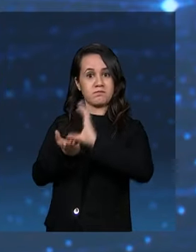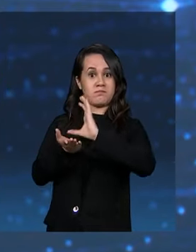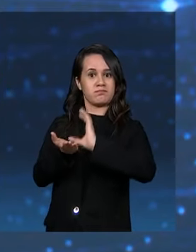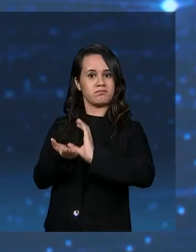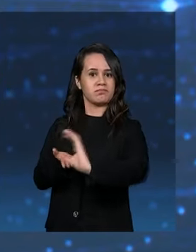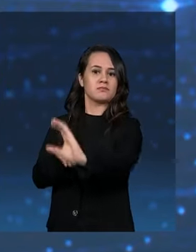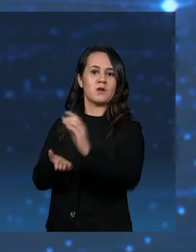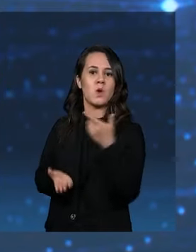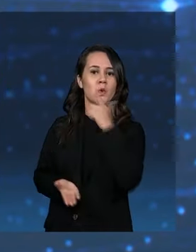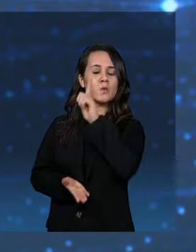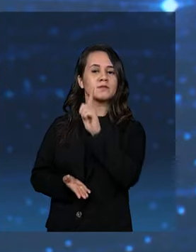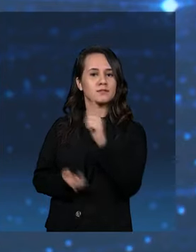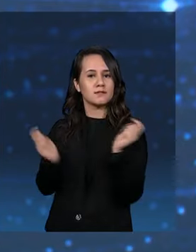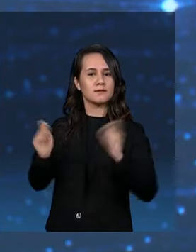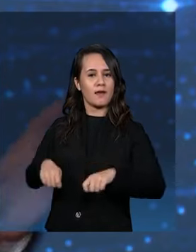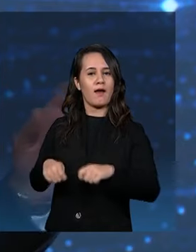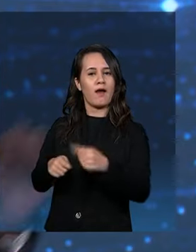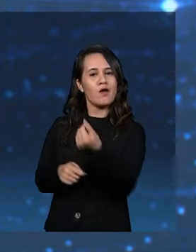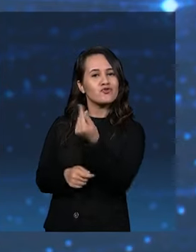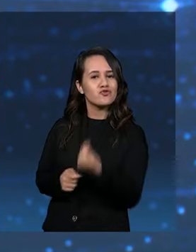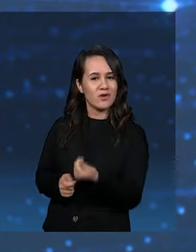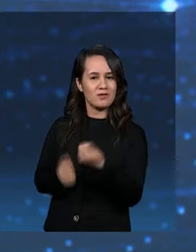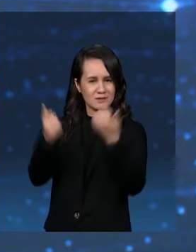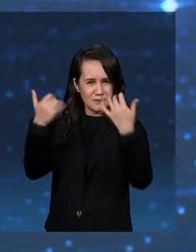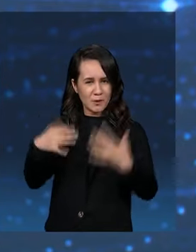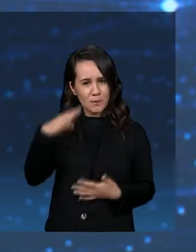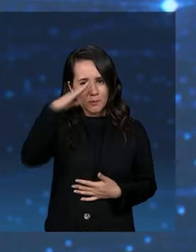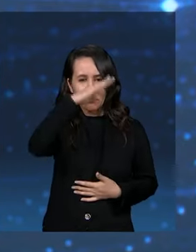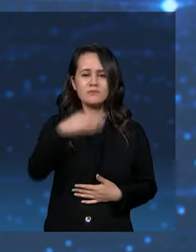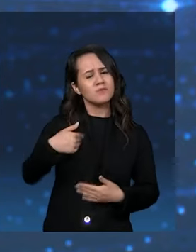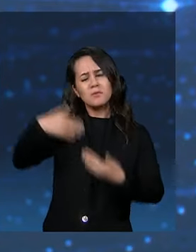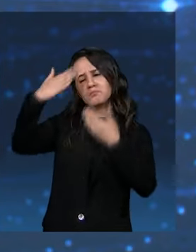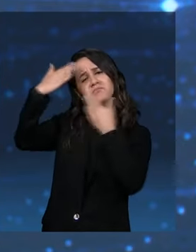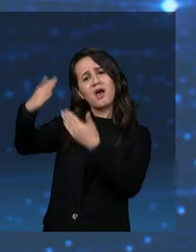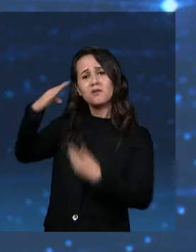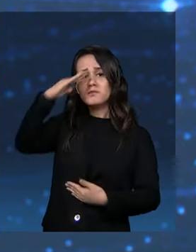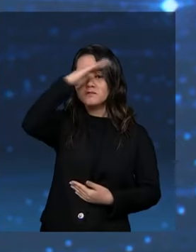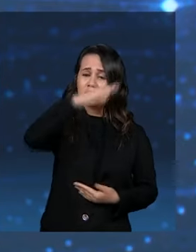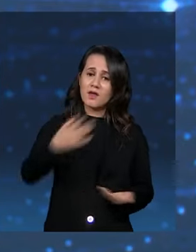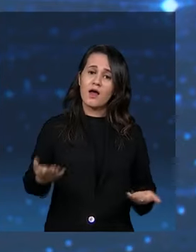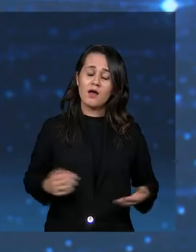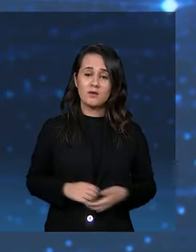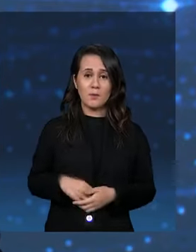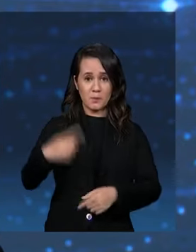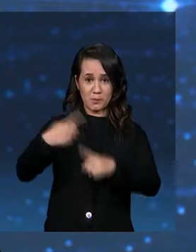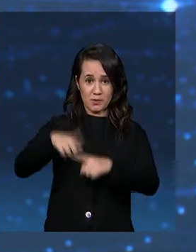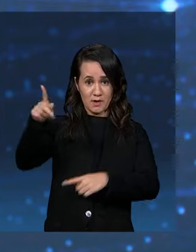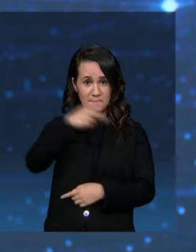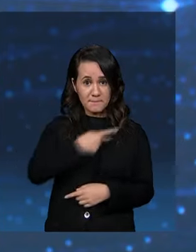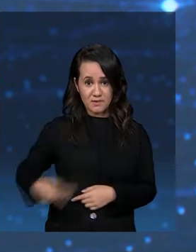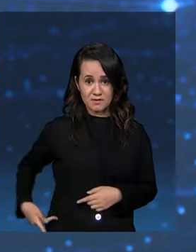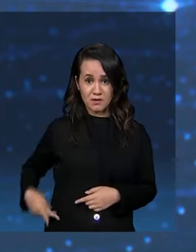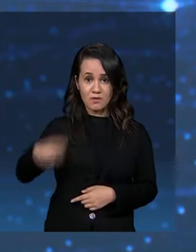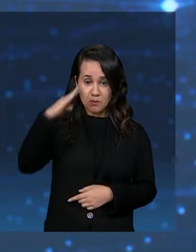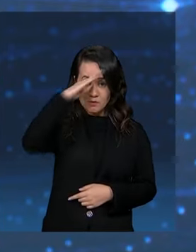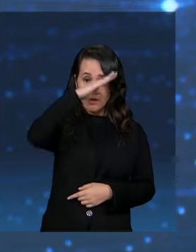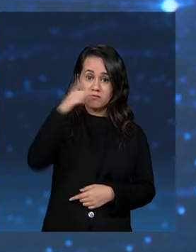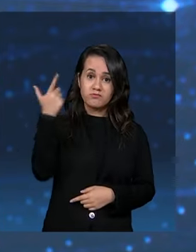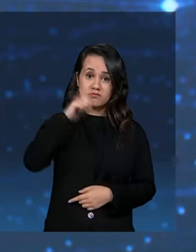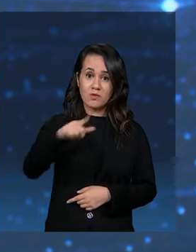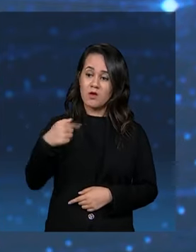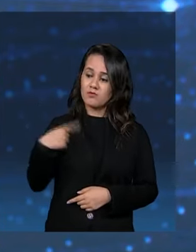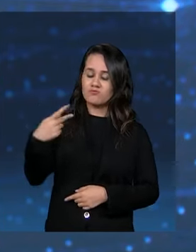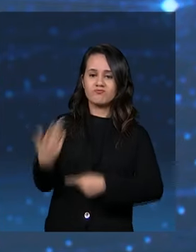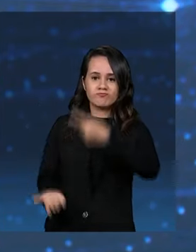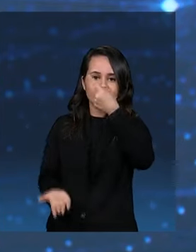conseguido a sua saúde financeira. Você falou do Bolsonaro. Agradeço, presidente Bolsonaro. Porque quando ele foi presidente, nós fizemos o melhor